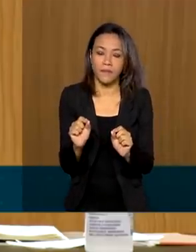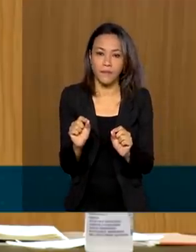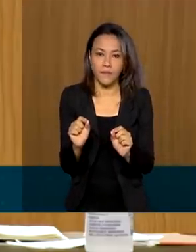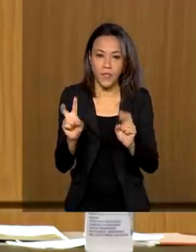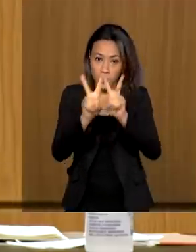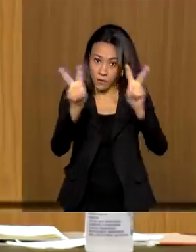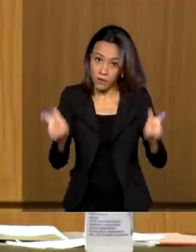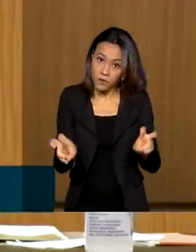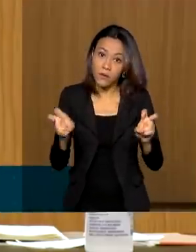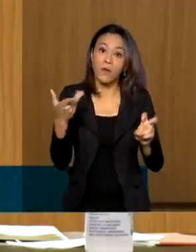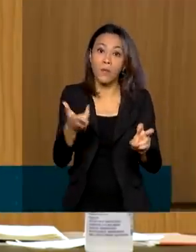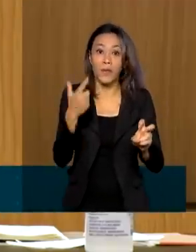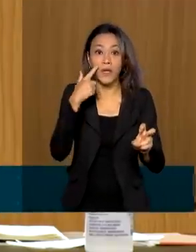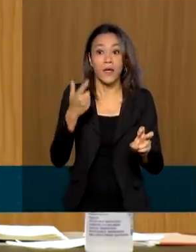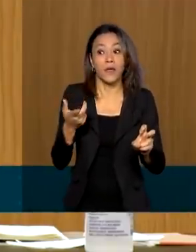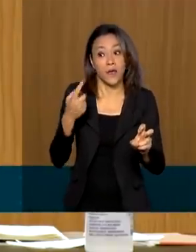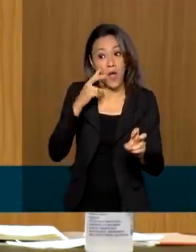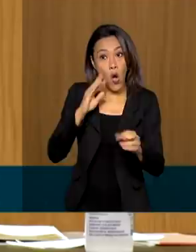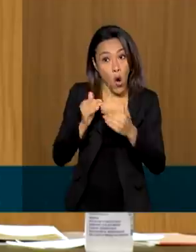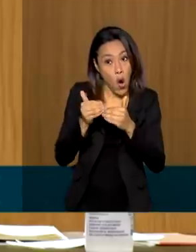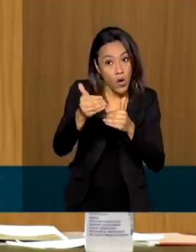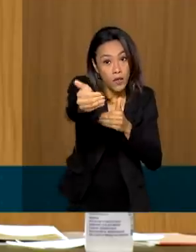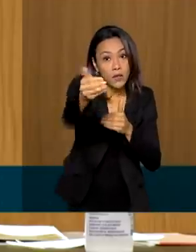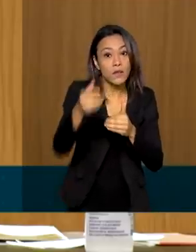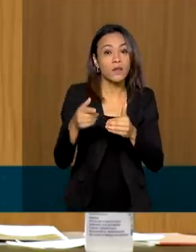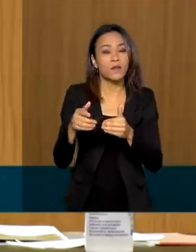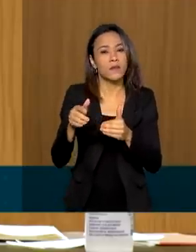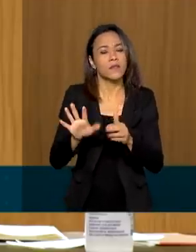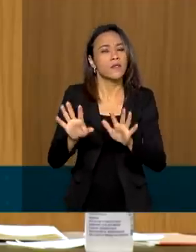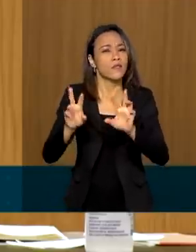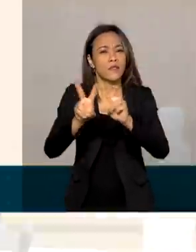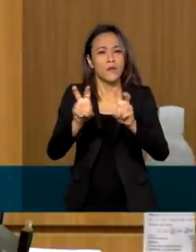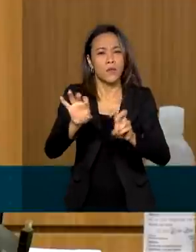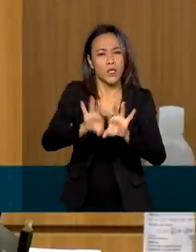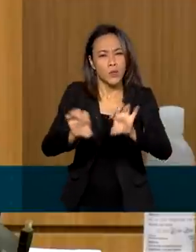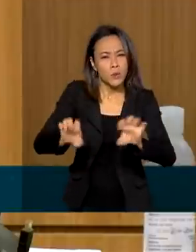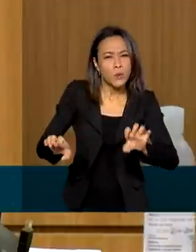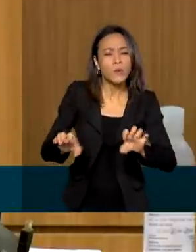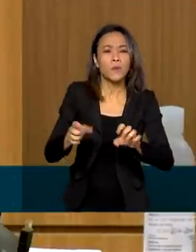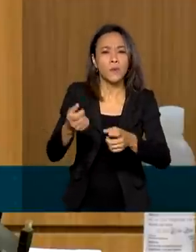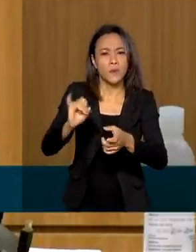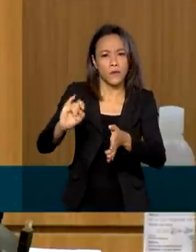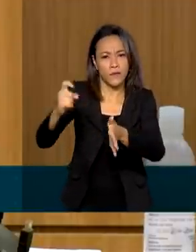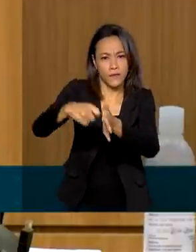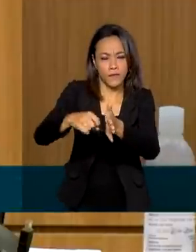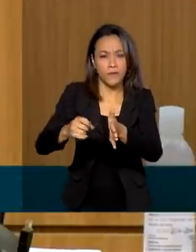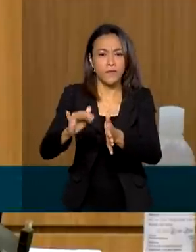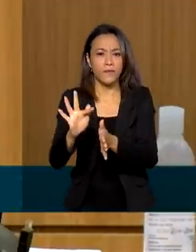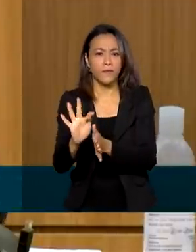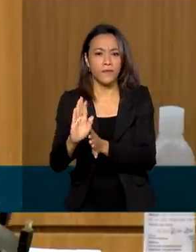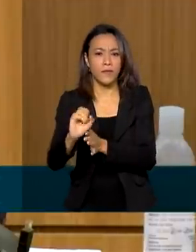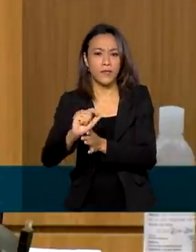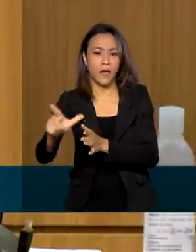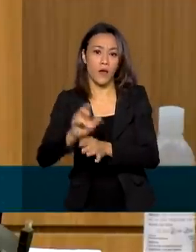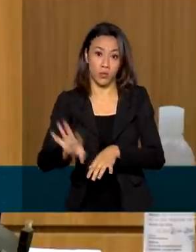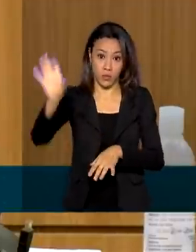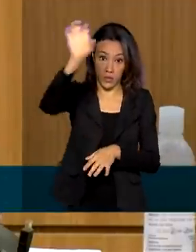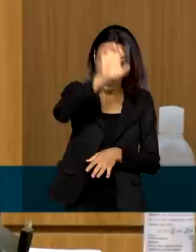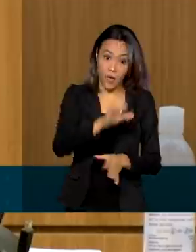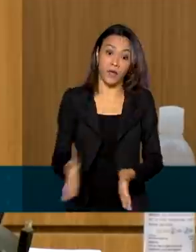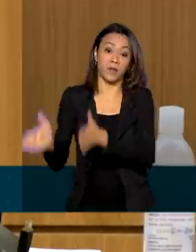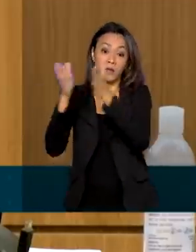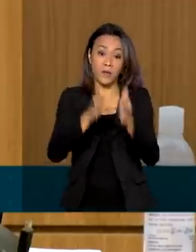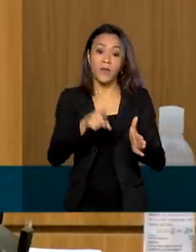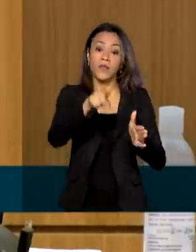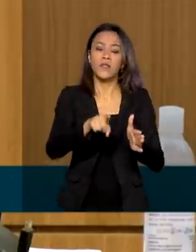estruturação fiscal, olhando para frente, principalmente quando nós olhamos estados e municípios. Imaginamos que a curva de vacinação vai ter um efeito parecido no